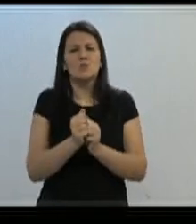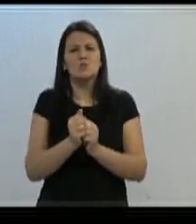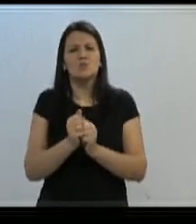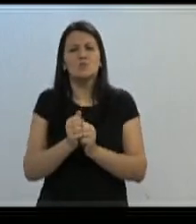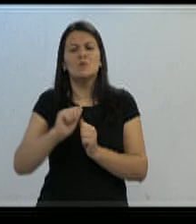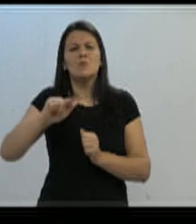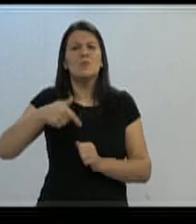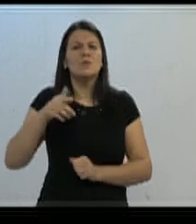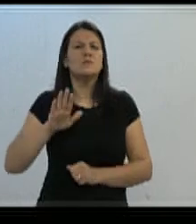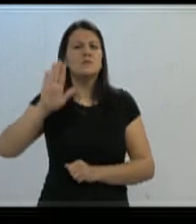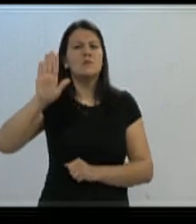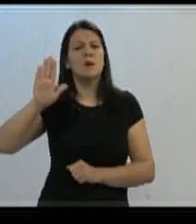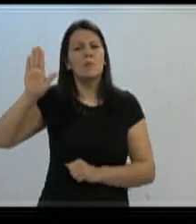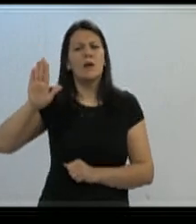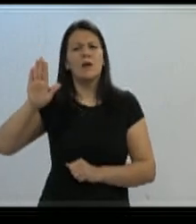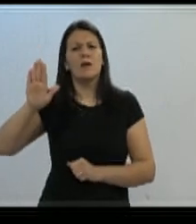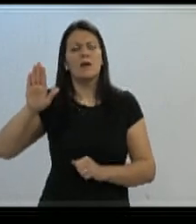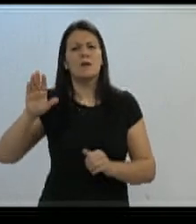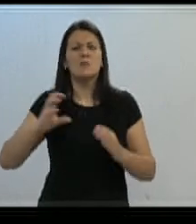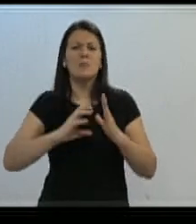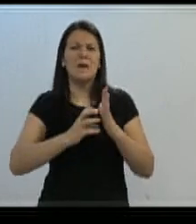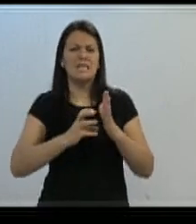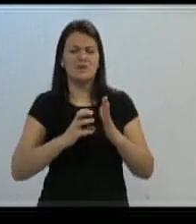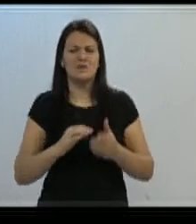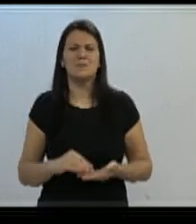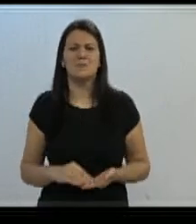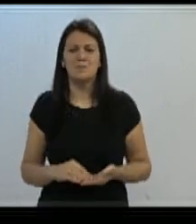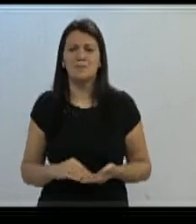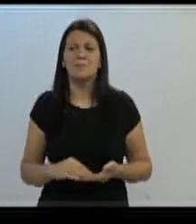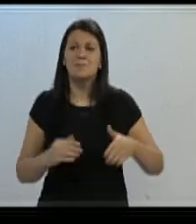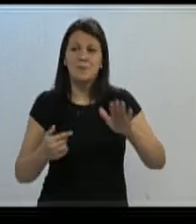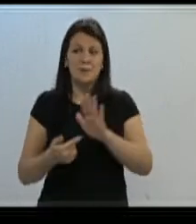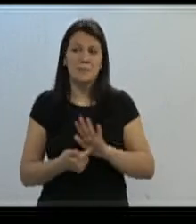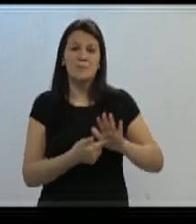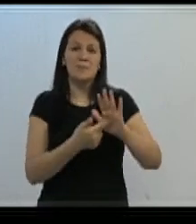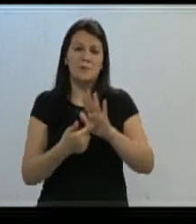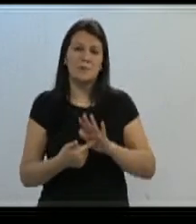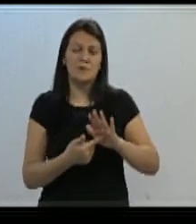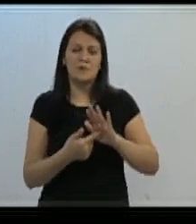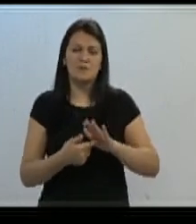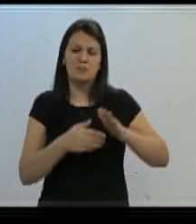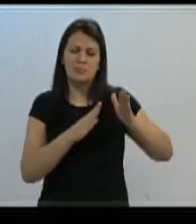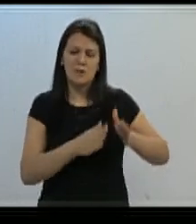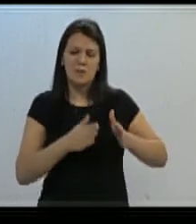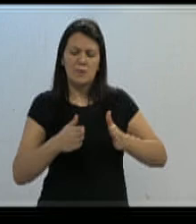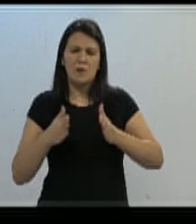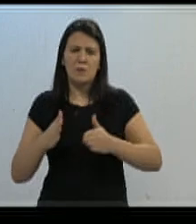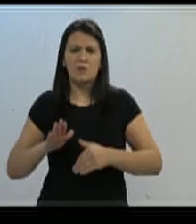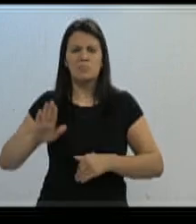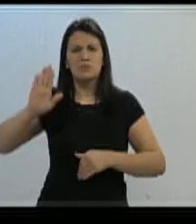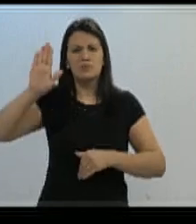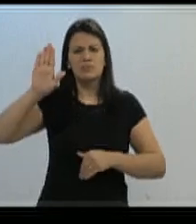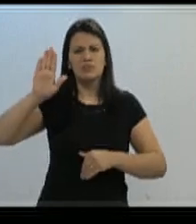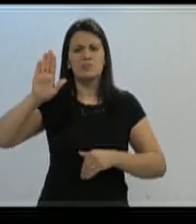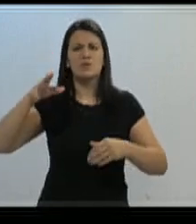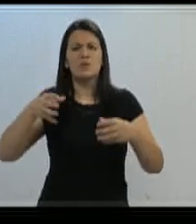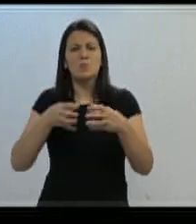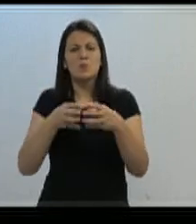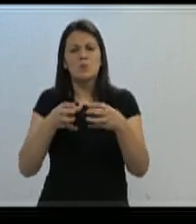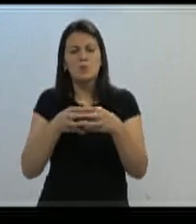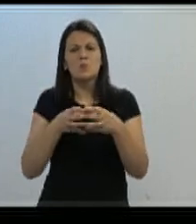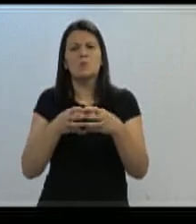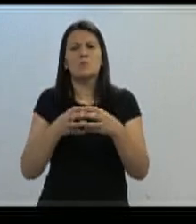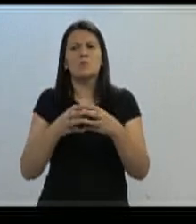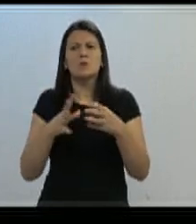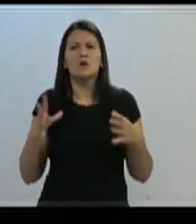candidatos da sua sigla partidária. Então, isso demonstra, efetivamente, que o processo eleitoral é um processo coletivo da